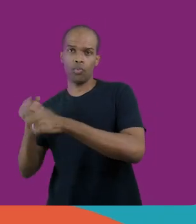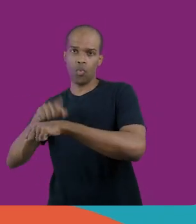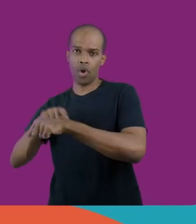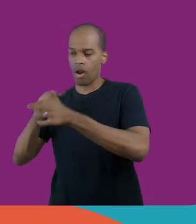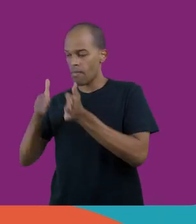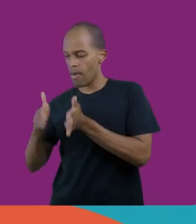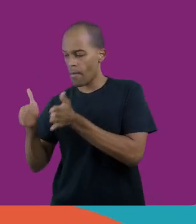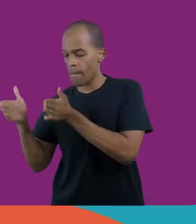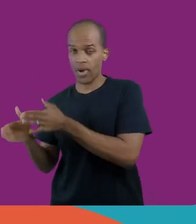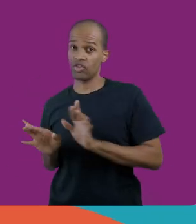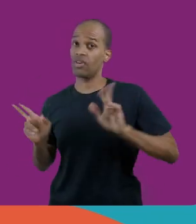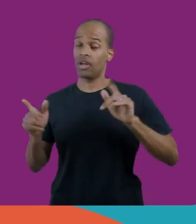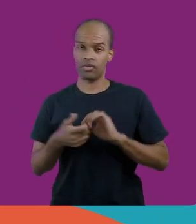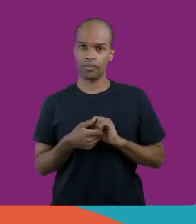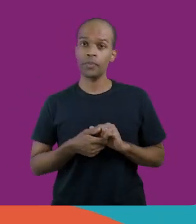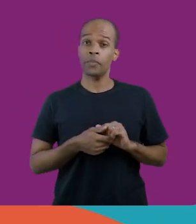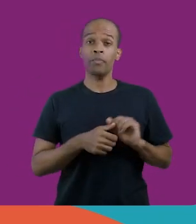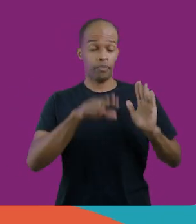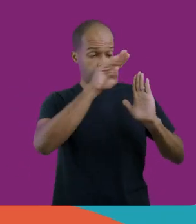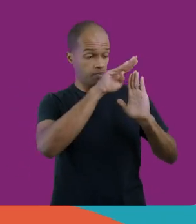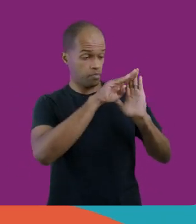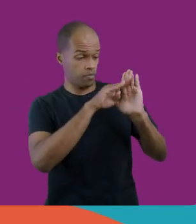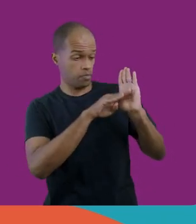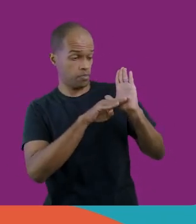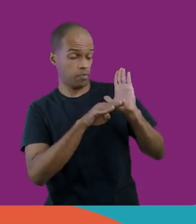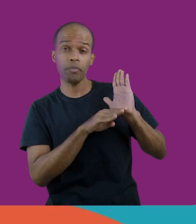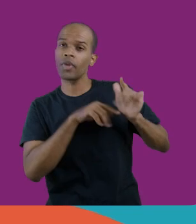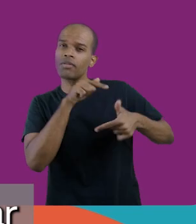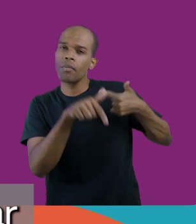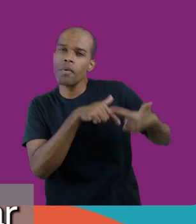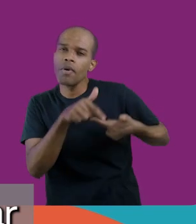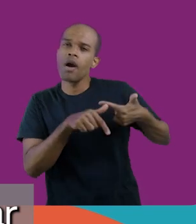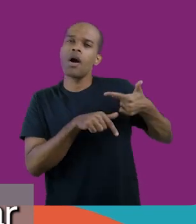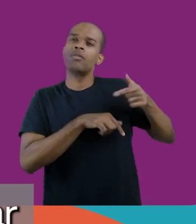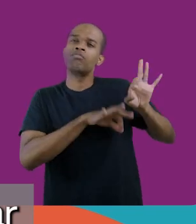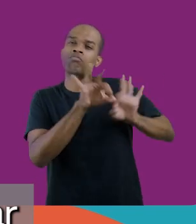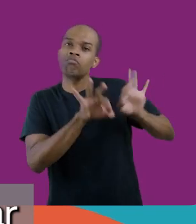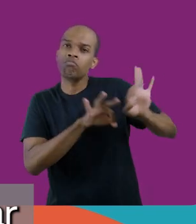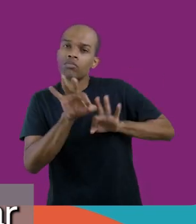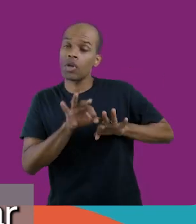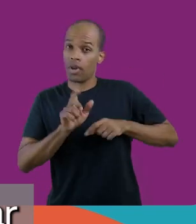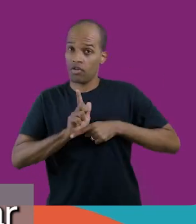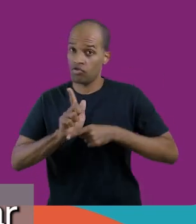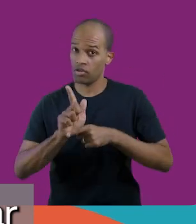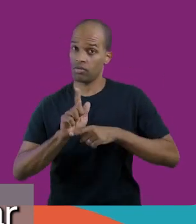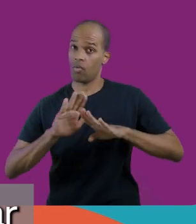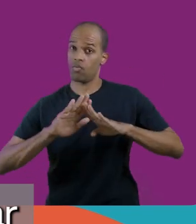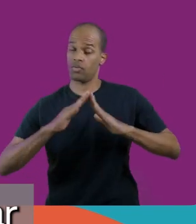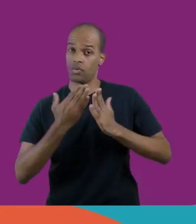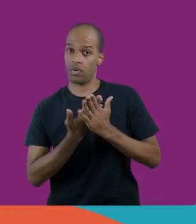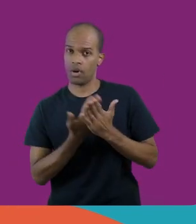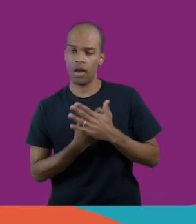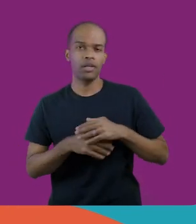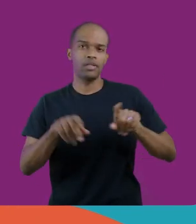de turno. E esses componentes, quando eles são bem trabalhados, bem planejados, tanto pela gestão